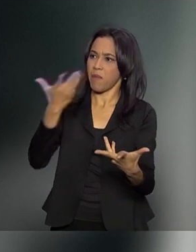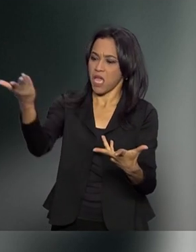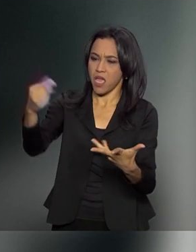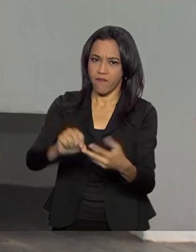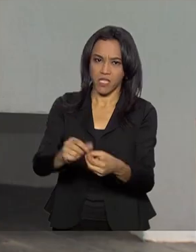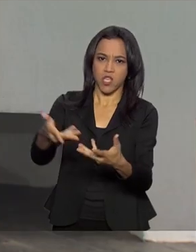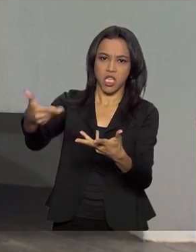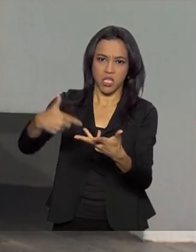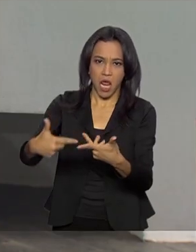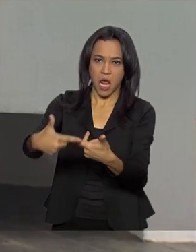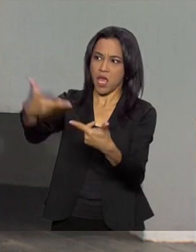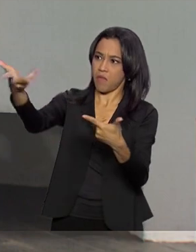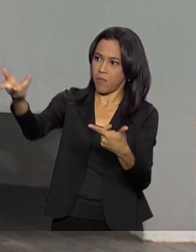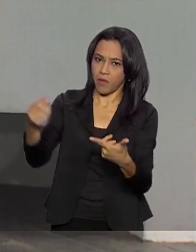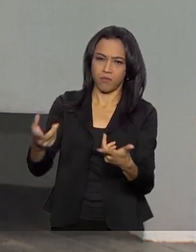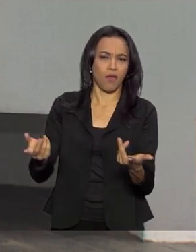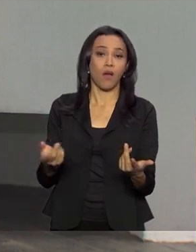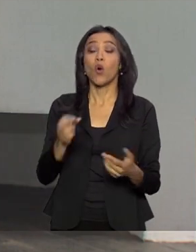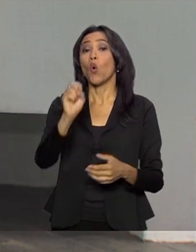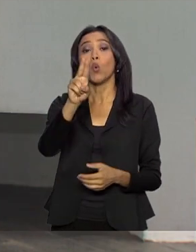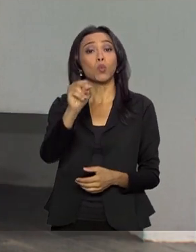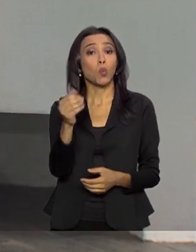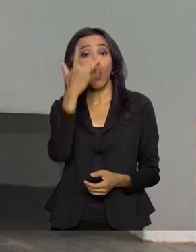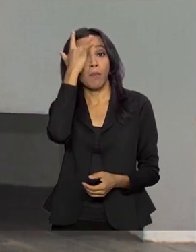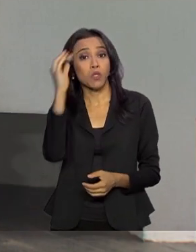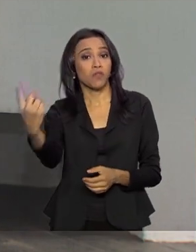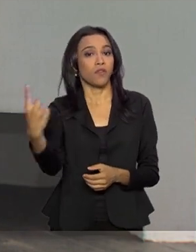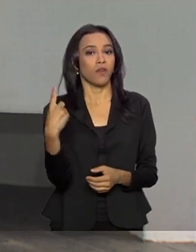de mim para me fazer convites horrorosos.